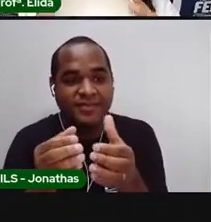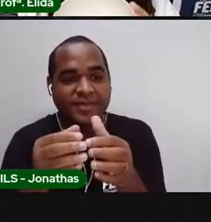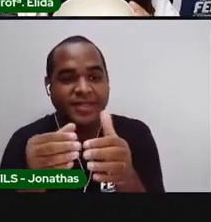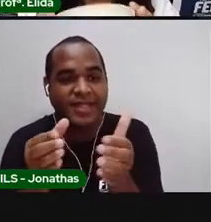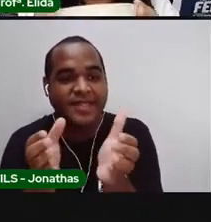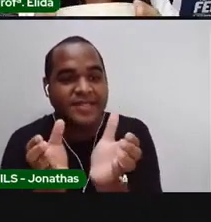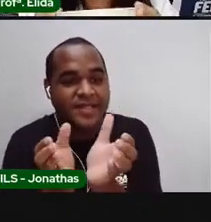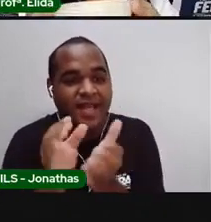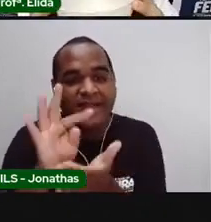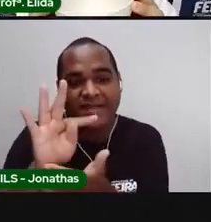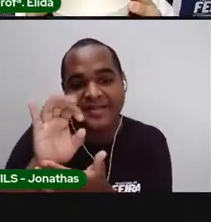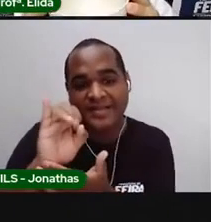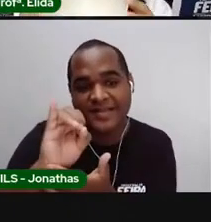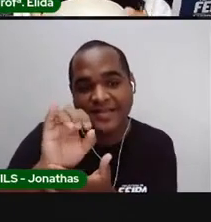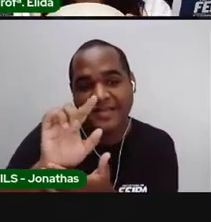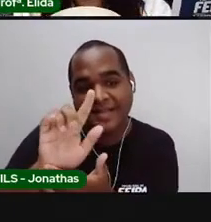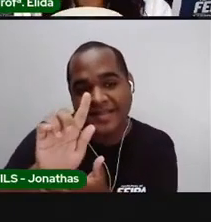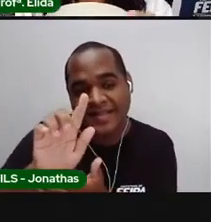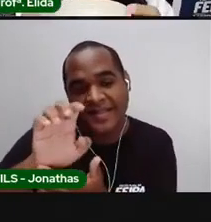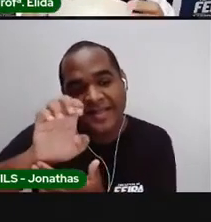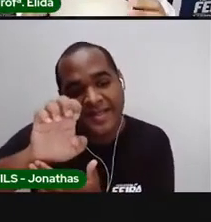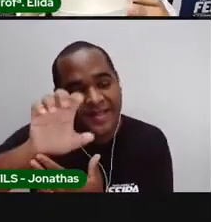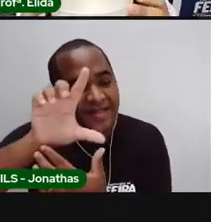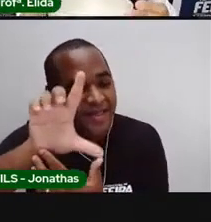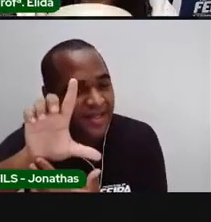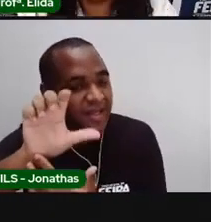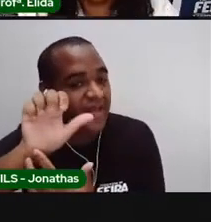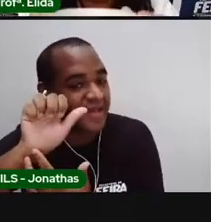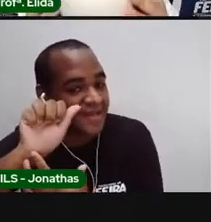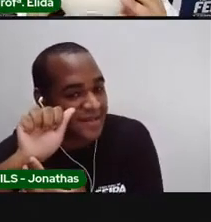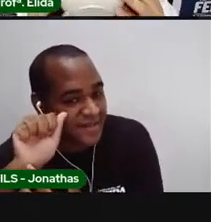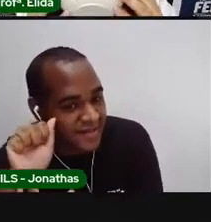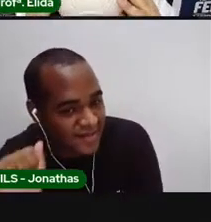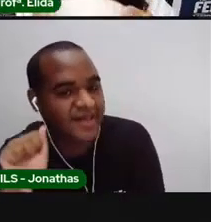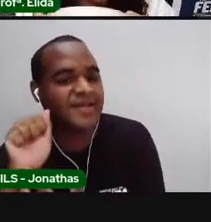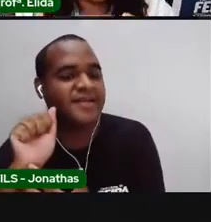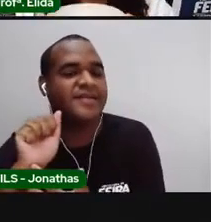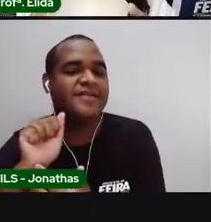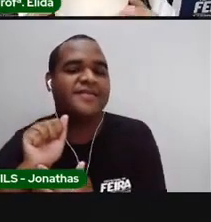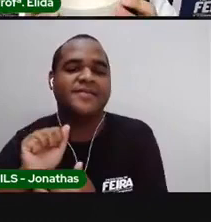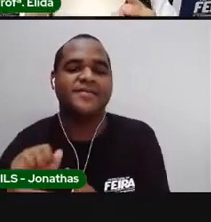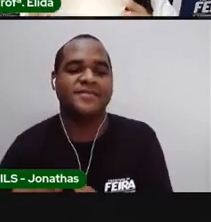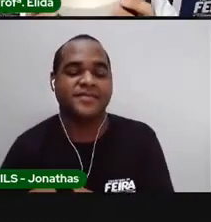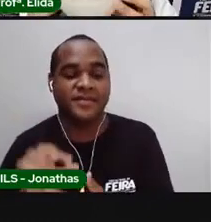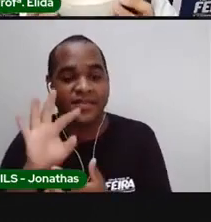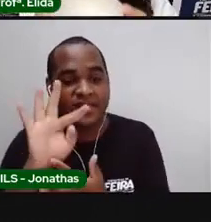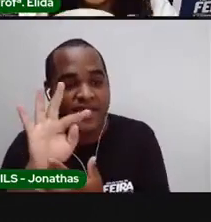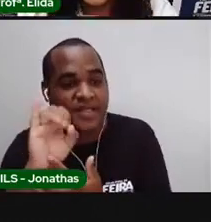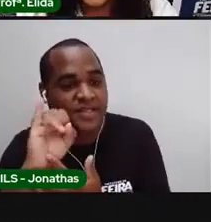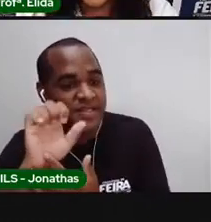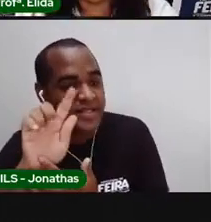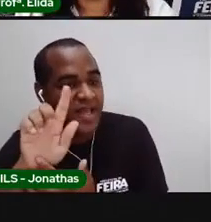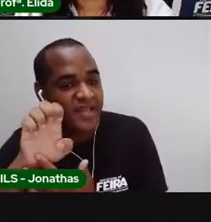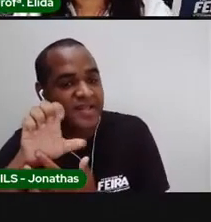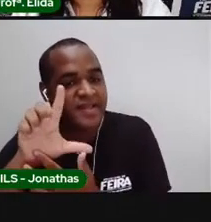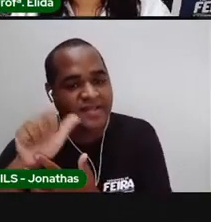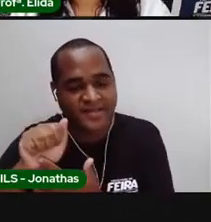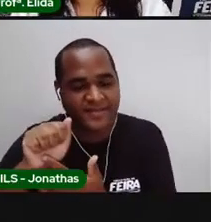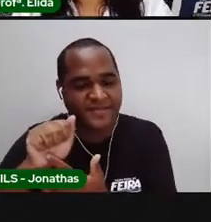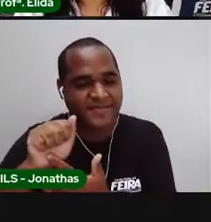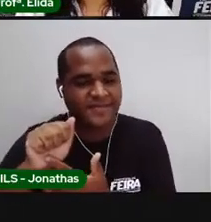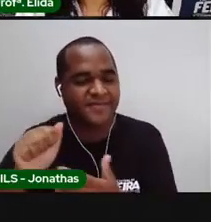Tigela. T-I-G-E-L-A. T-I-G-E-L-A.